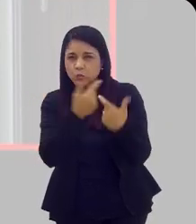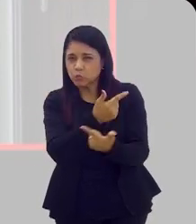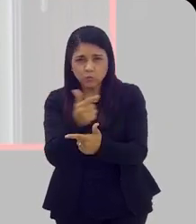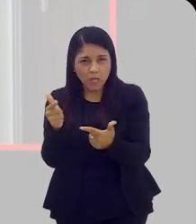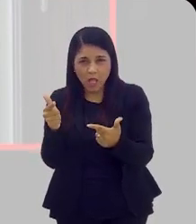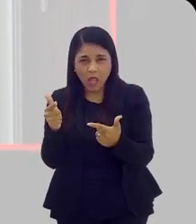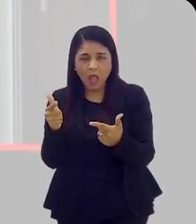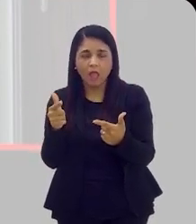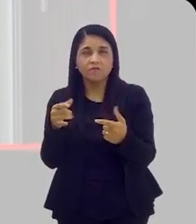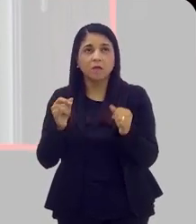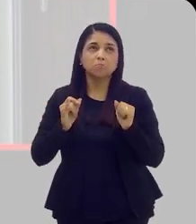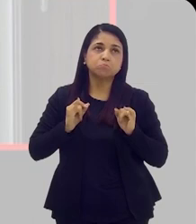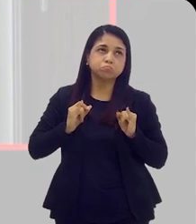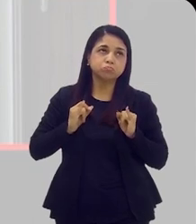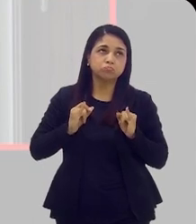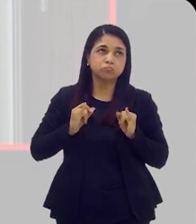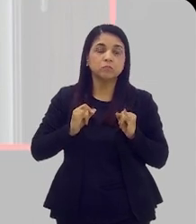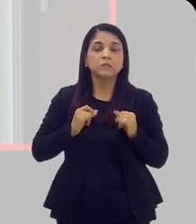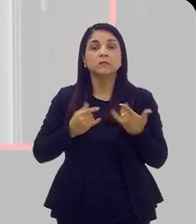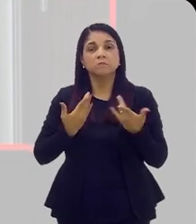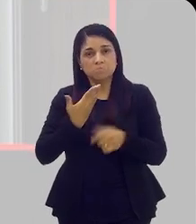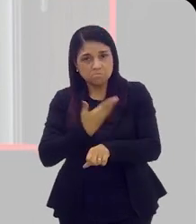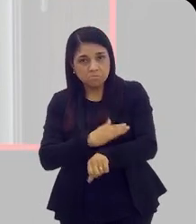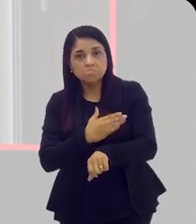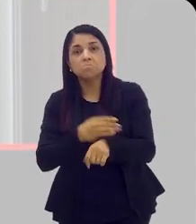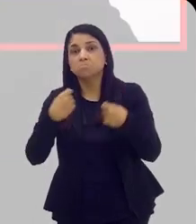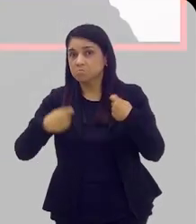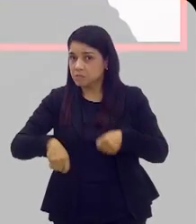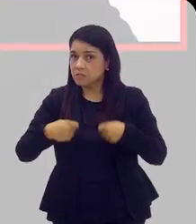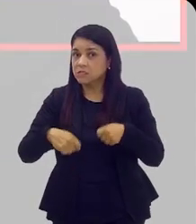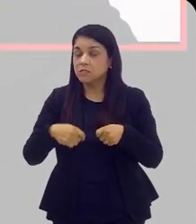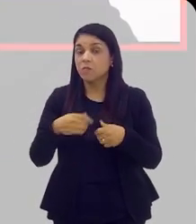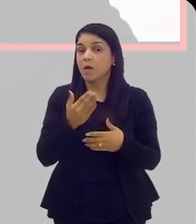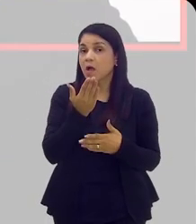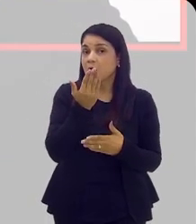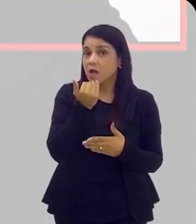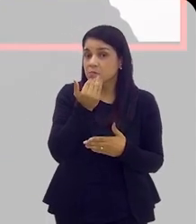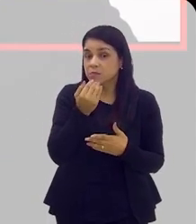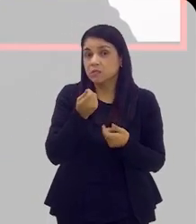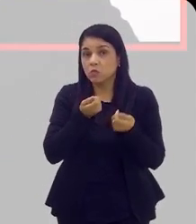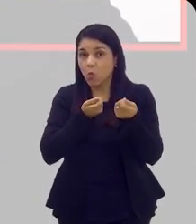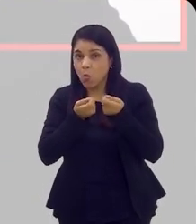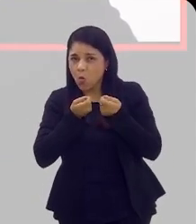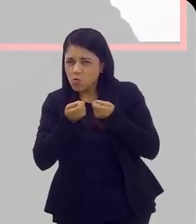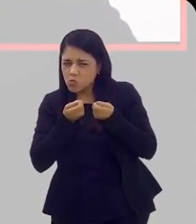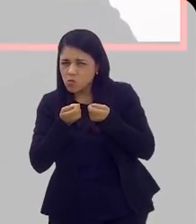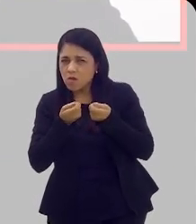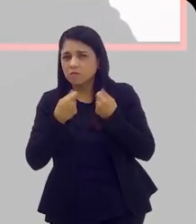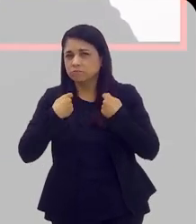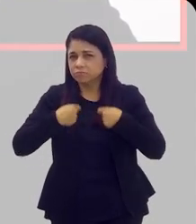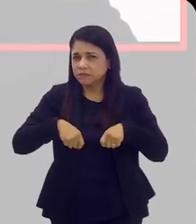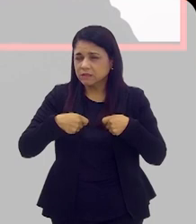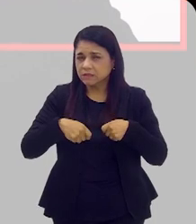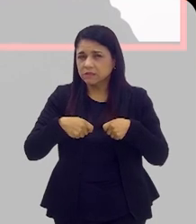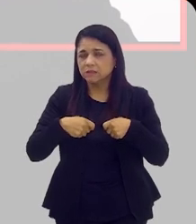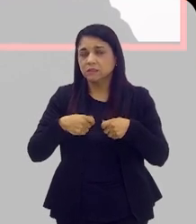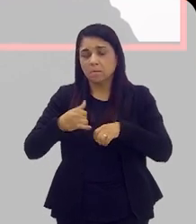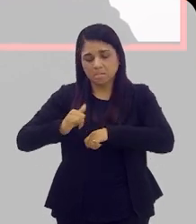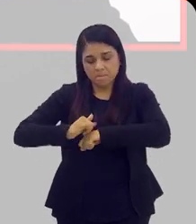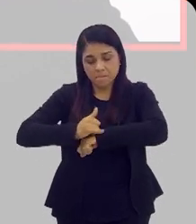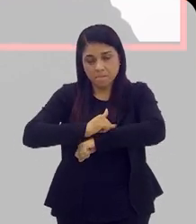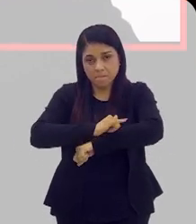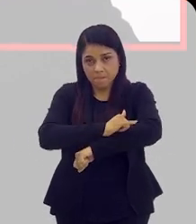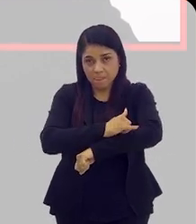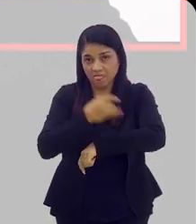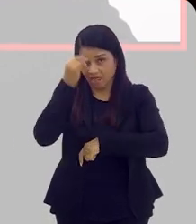assim como a prática de exercícios físicos, uma alimentação controlada que não leve à